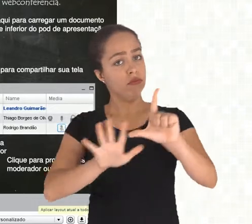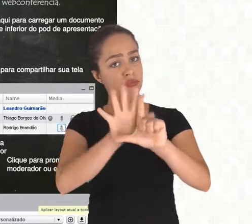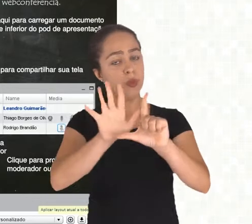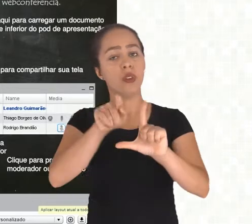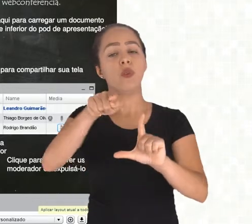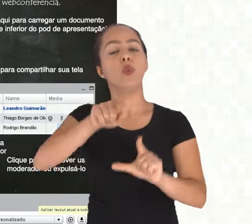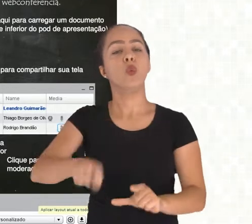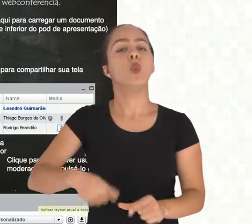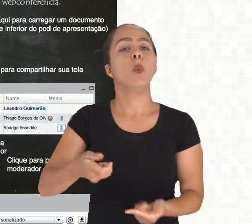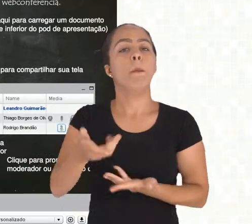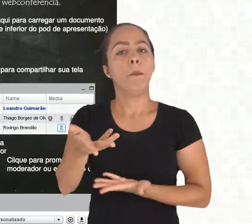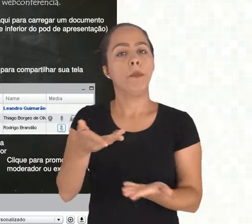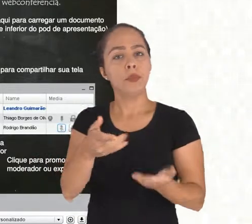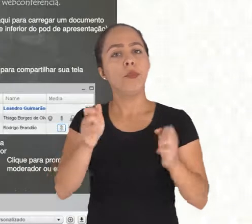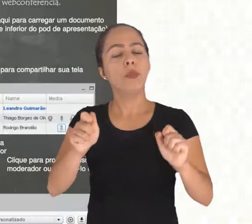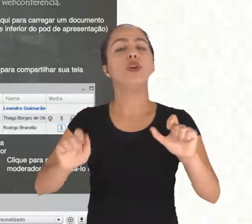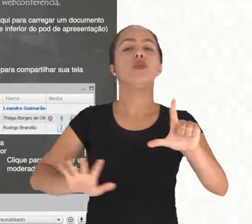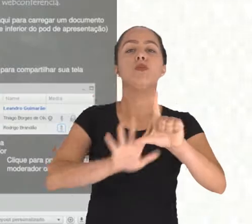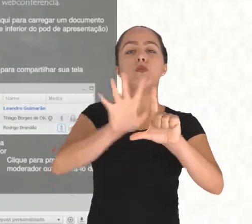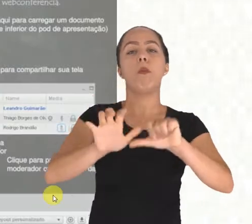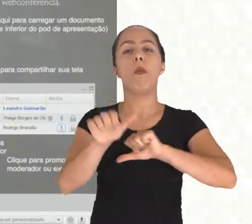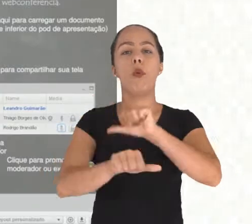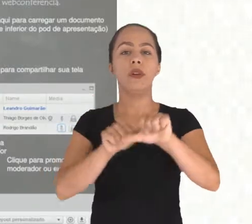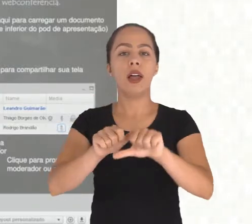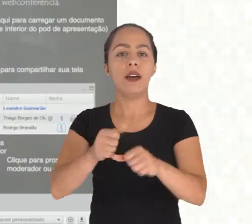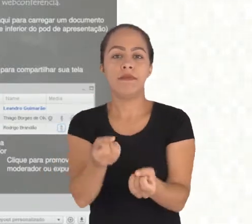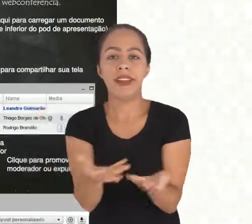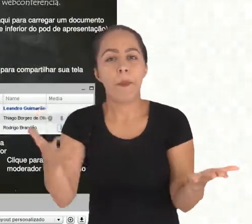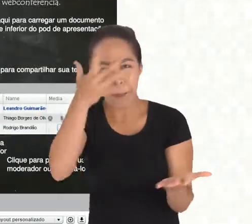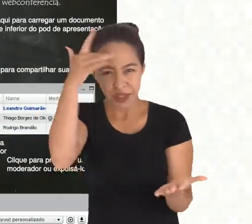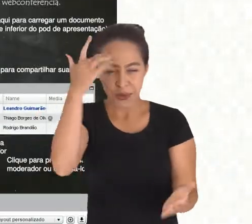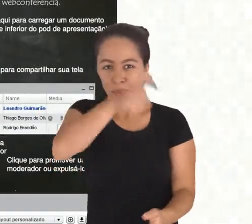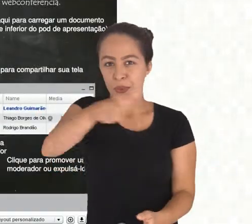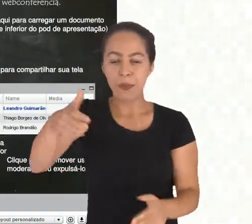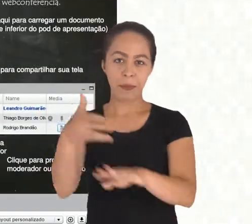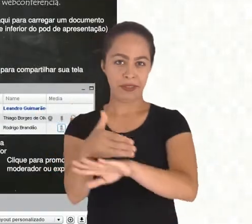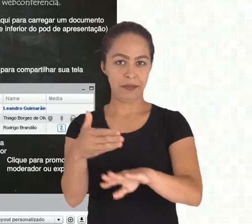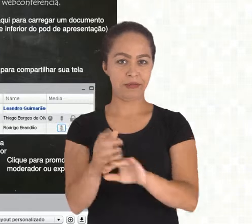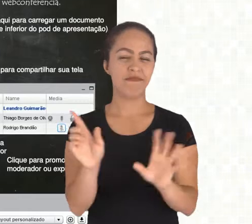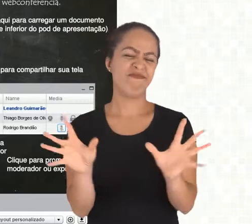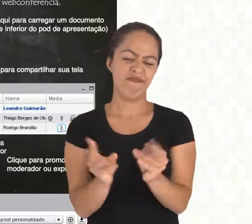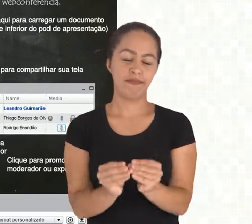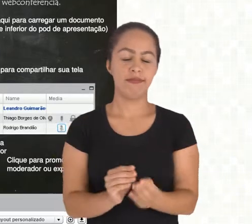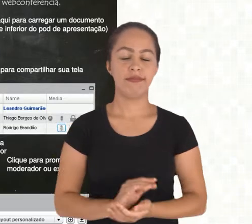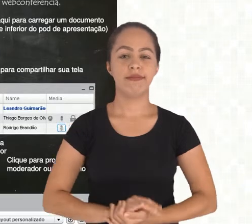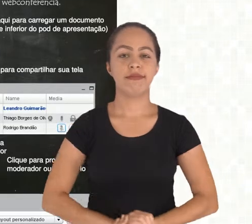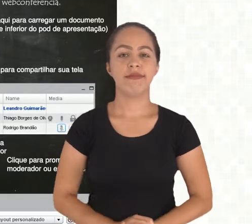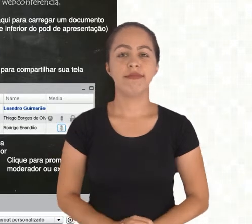um mediador, pode aplicar para todos os participantes, tá certo? Então é isso.